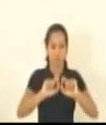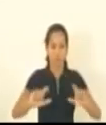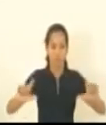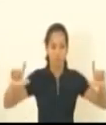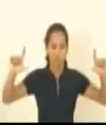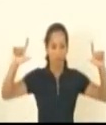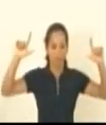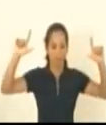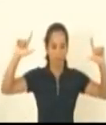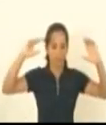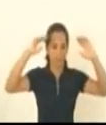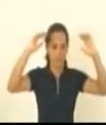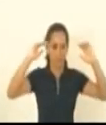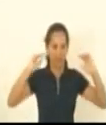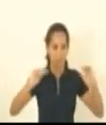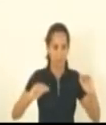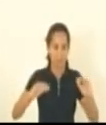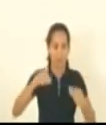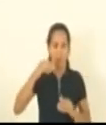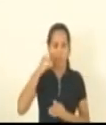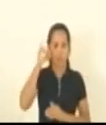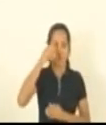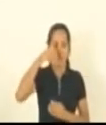painel está aberto para início de votos